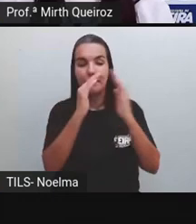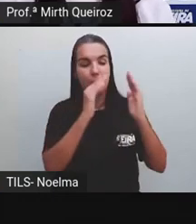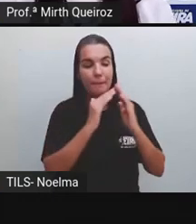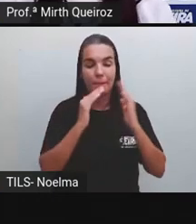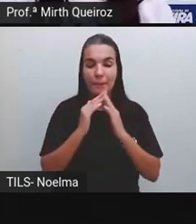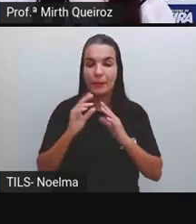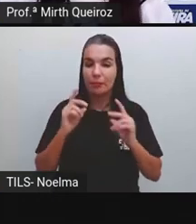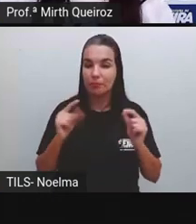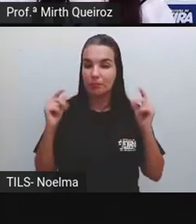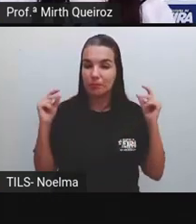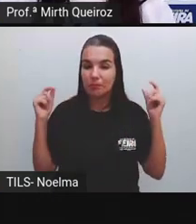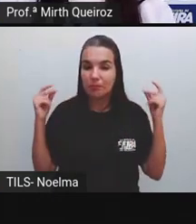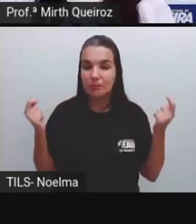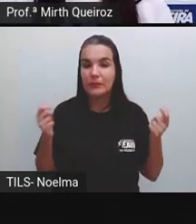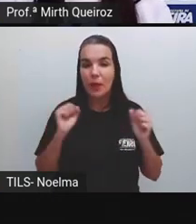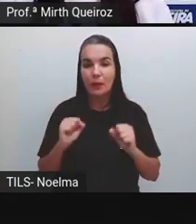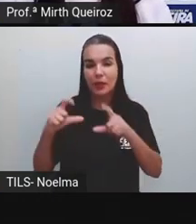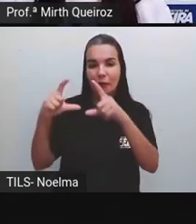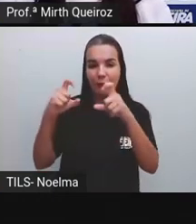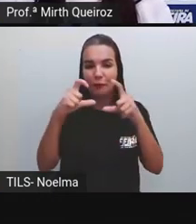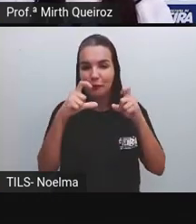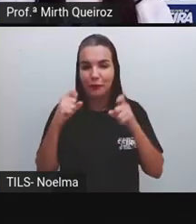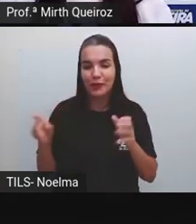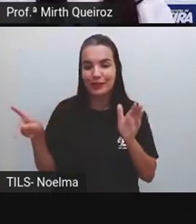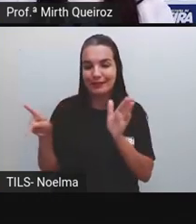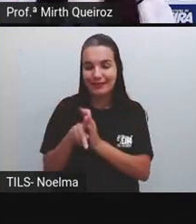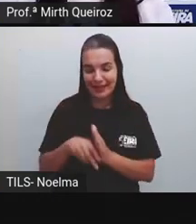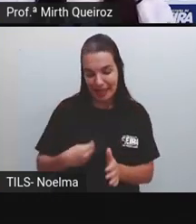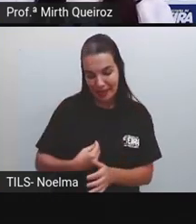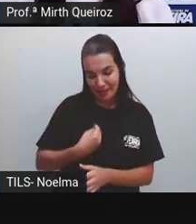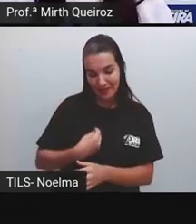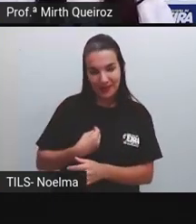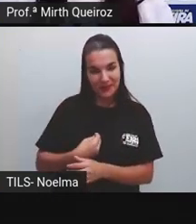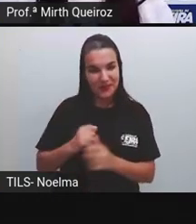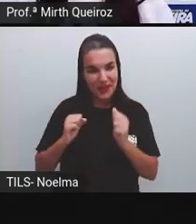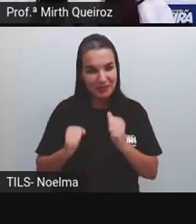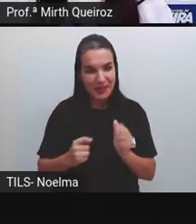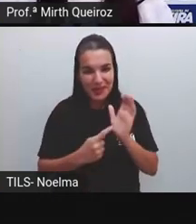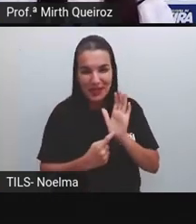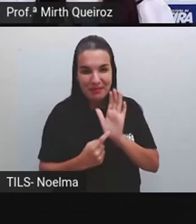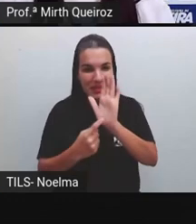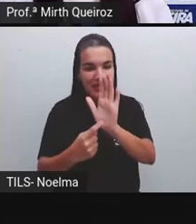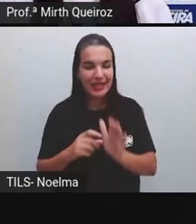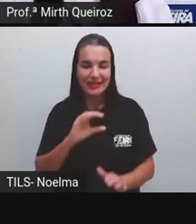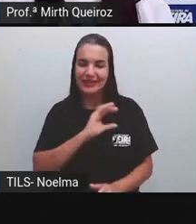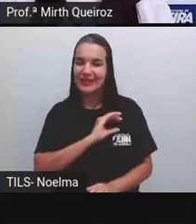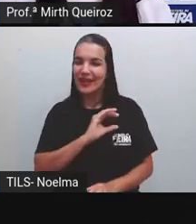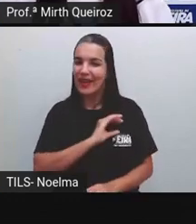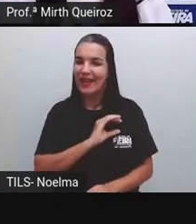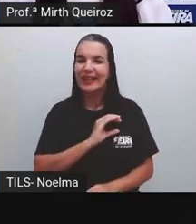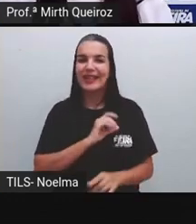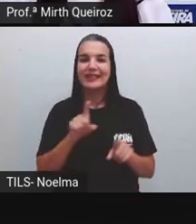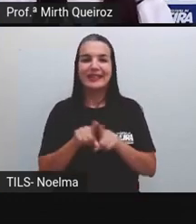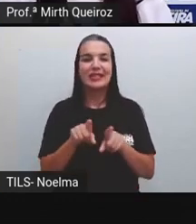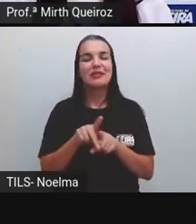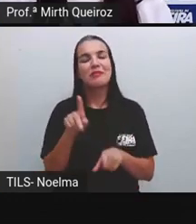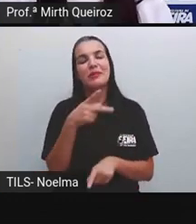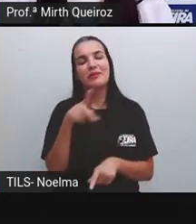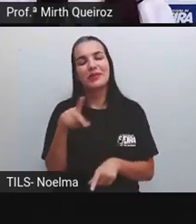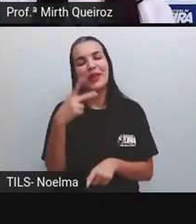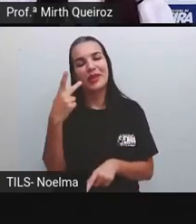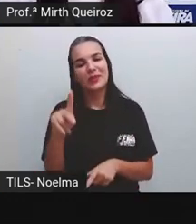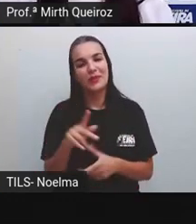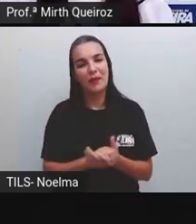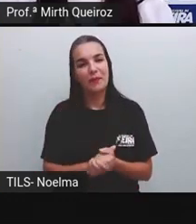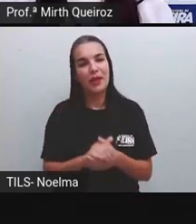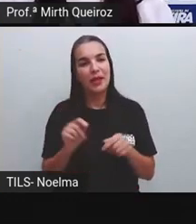fotos, reúna aí pra quando vocês estiverem no momento presencial, vocês apresentarem para os colegas e para a sua professora, certo?